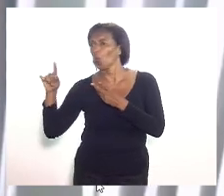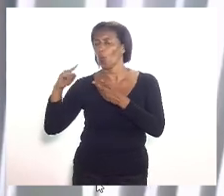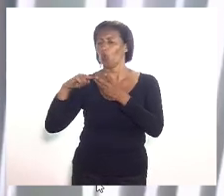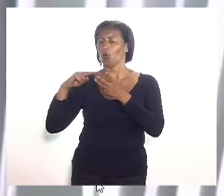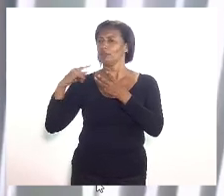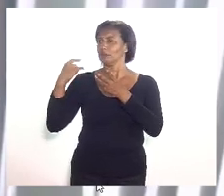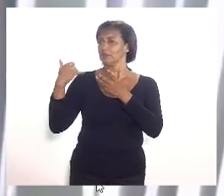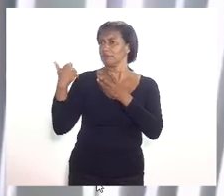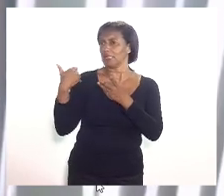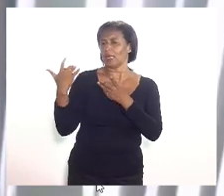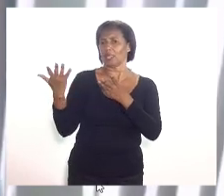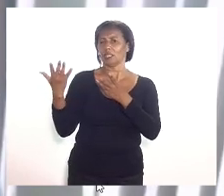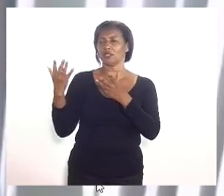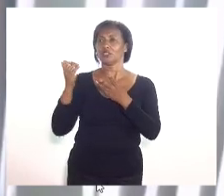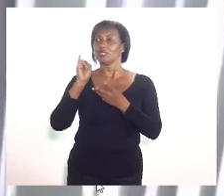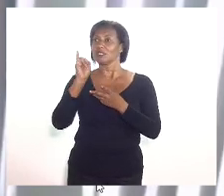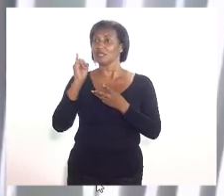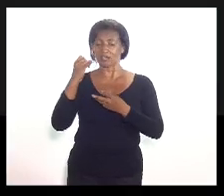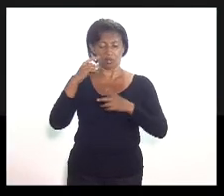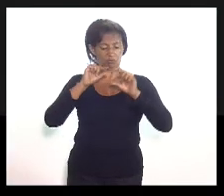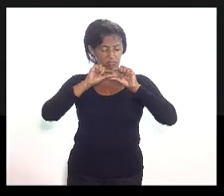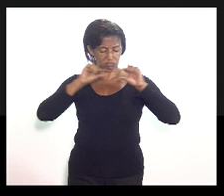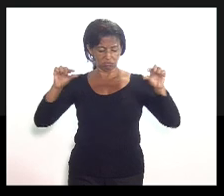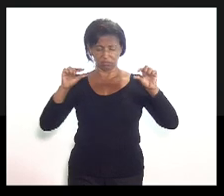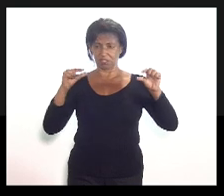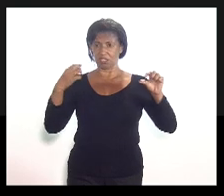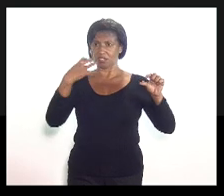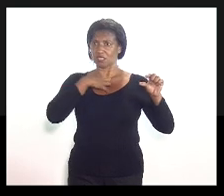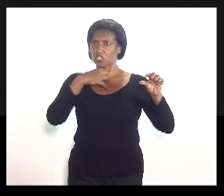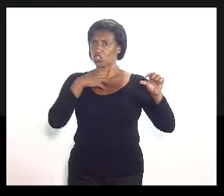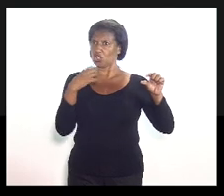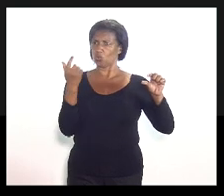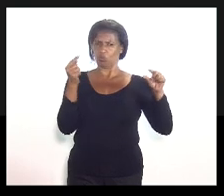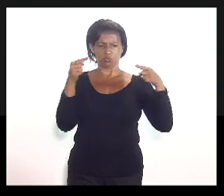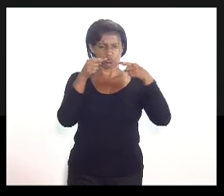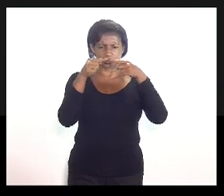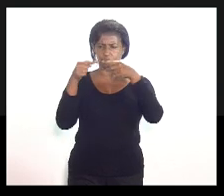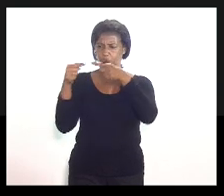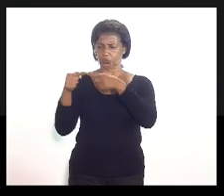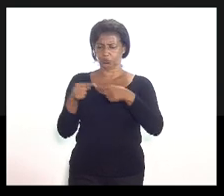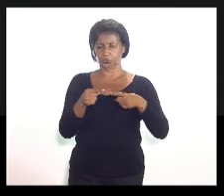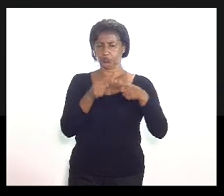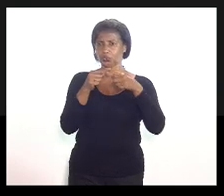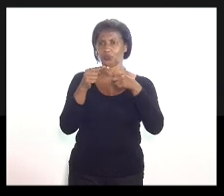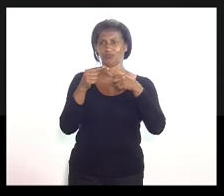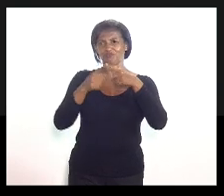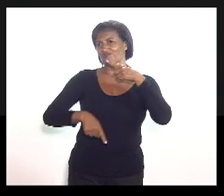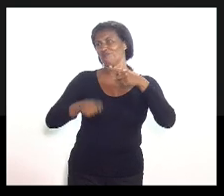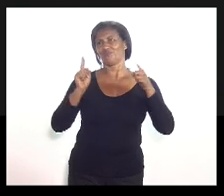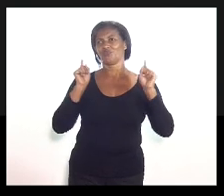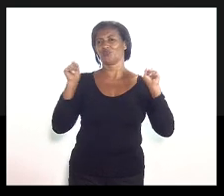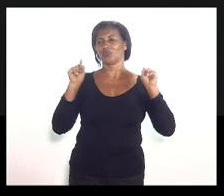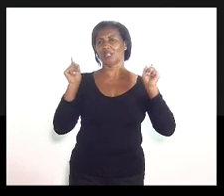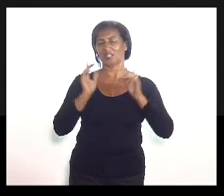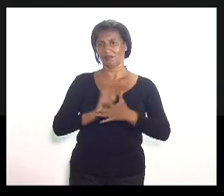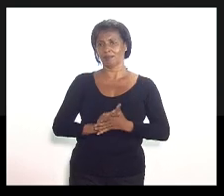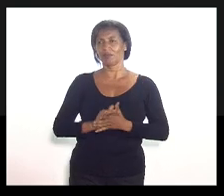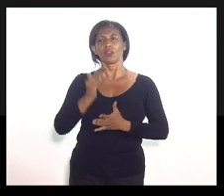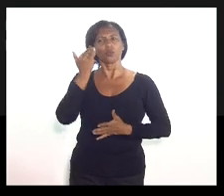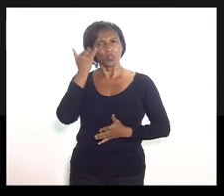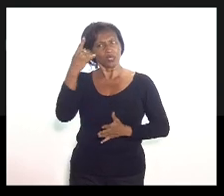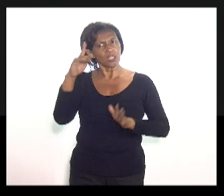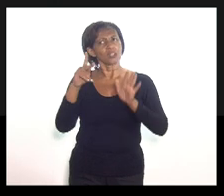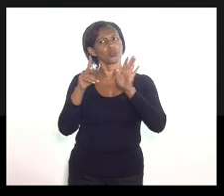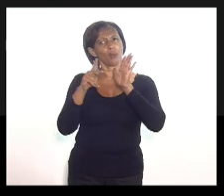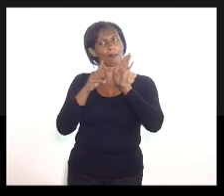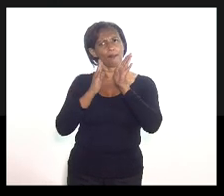a sua classe. Senão o texto fica sem sentido. Entendeu, Márcio? Eu estou concordando com a sua proposta. É só uma questão de texto.